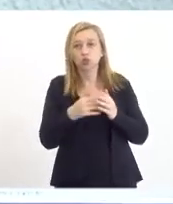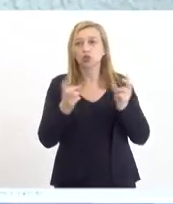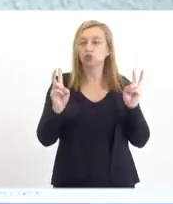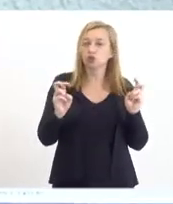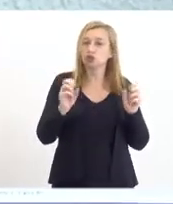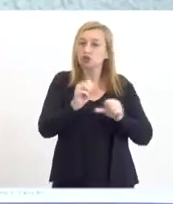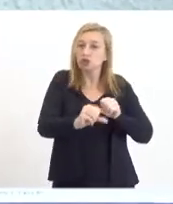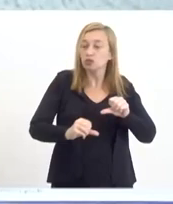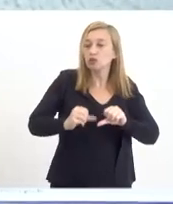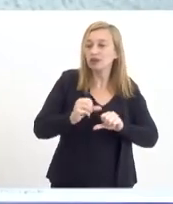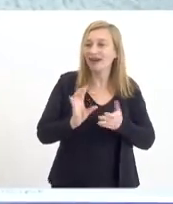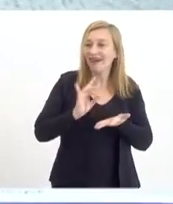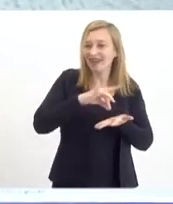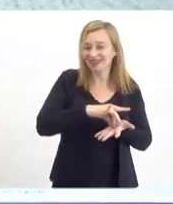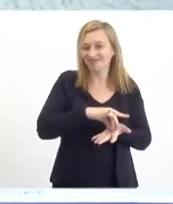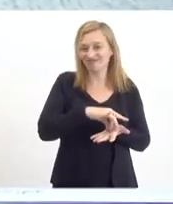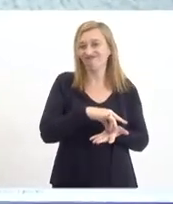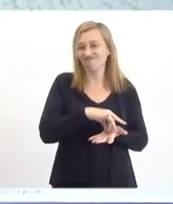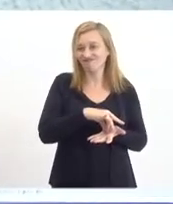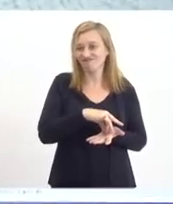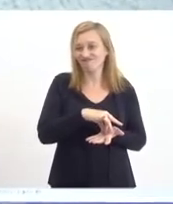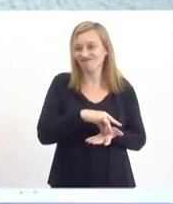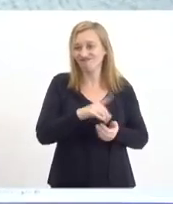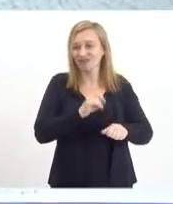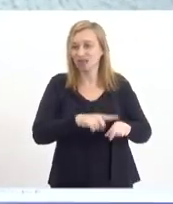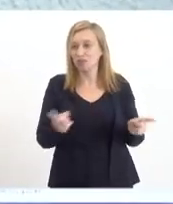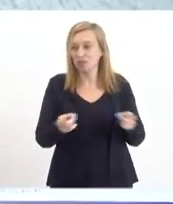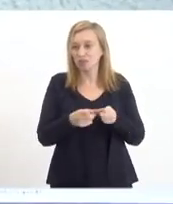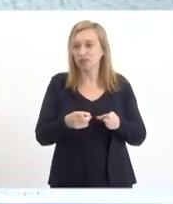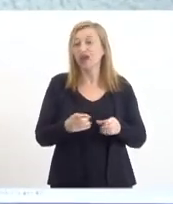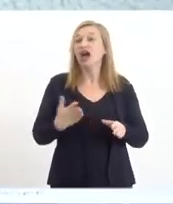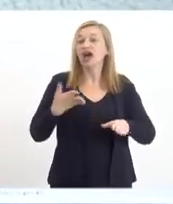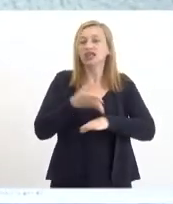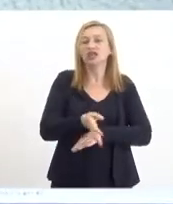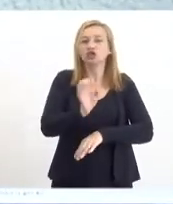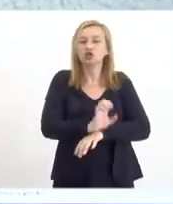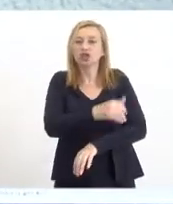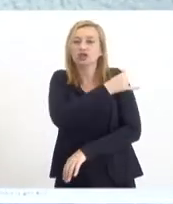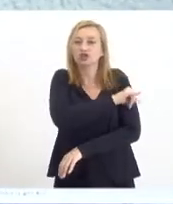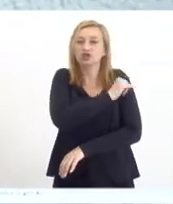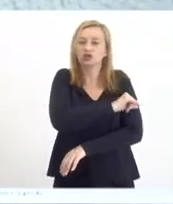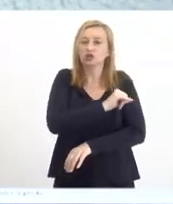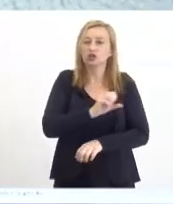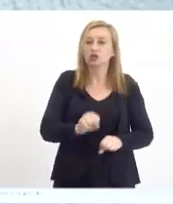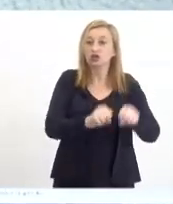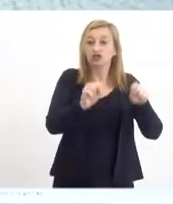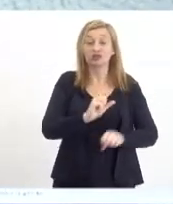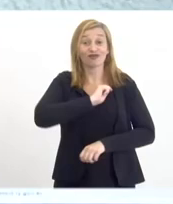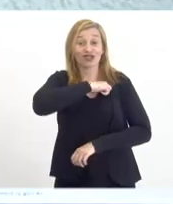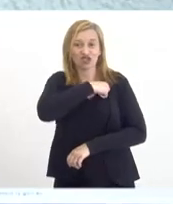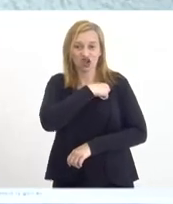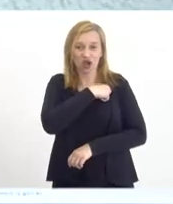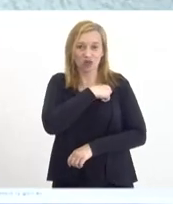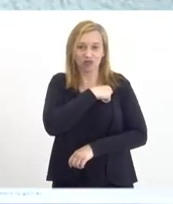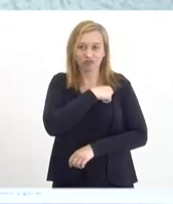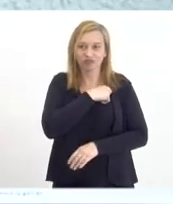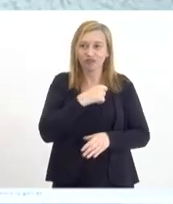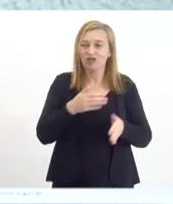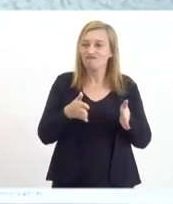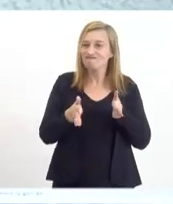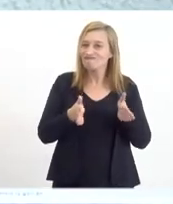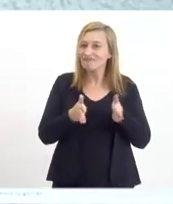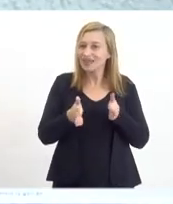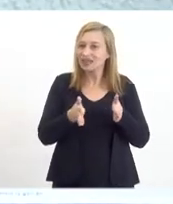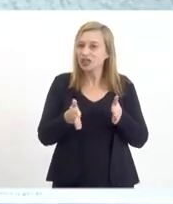de reverter essa realidade a médio prazo. A entrada do Estado do Rio de Janeiro no regime de recuperação, cuja duração